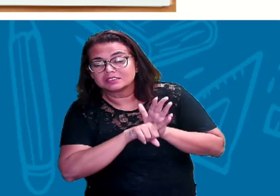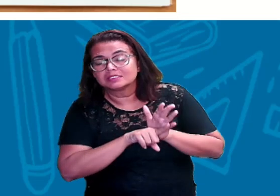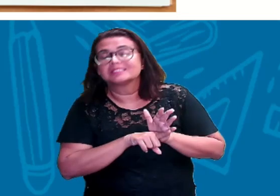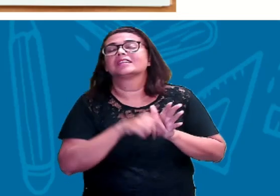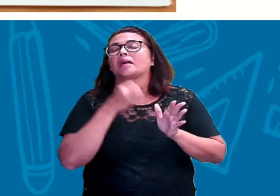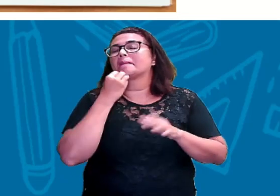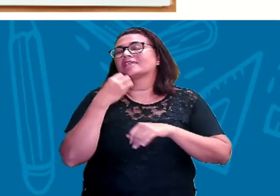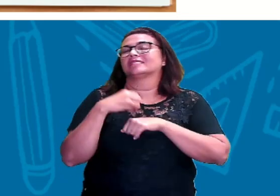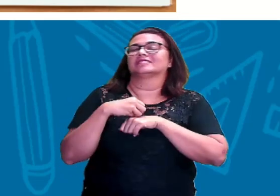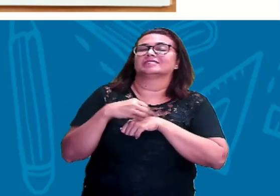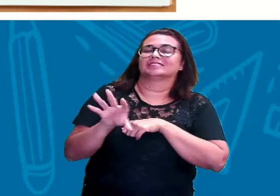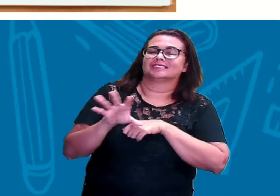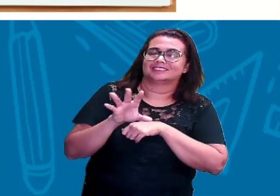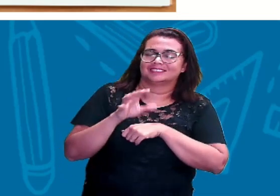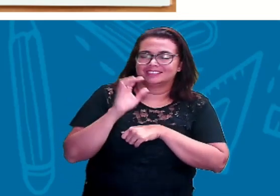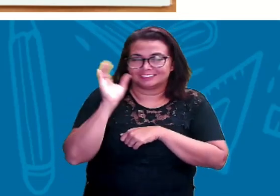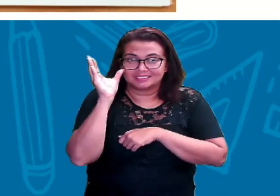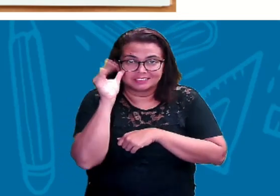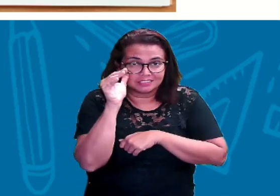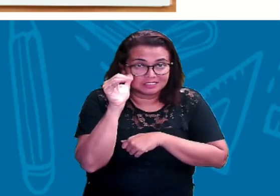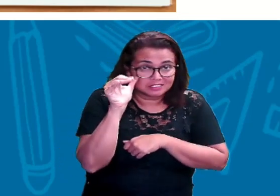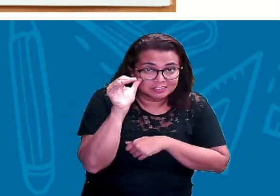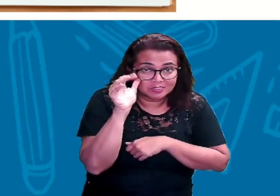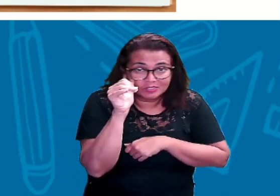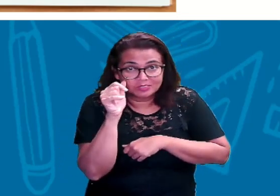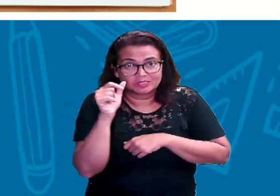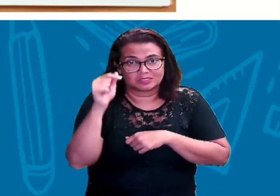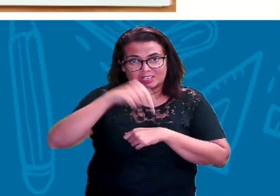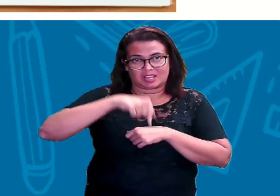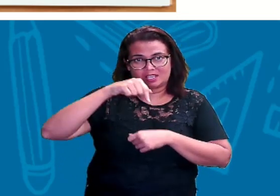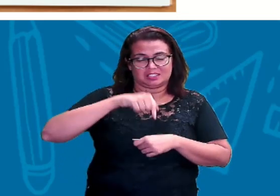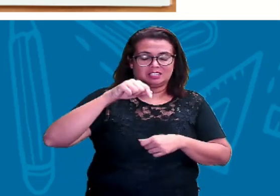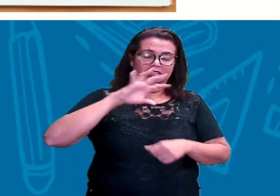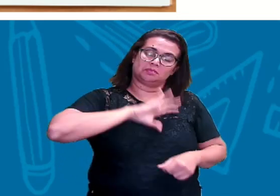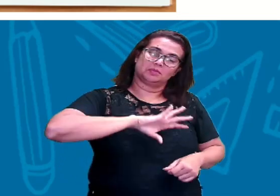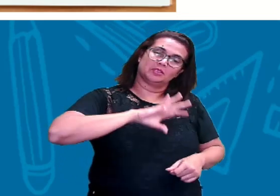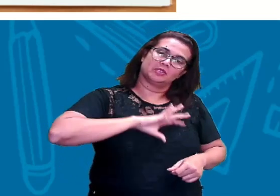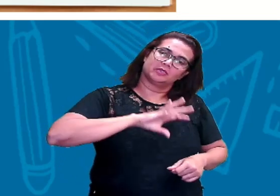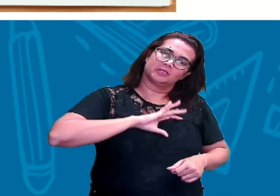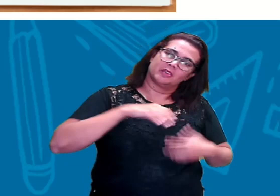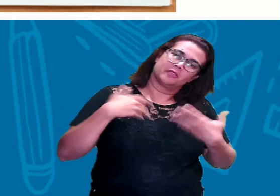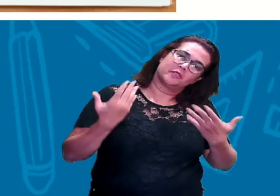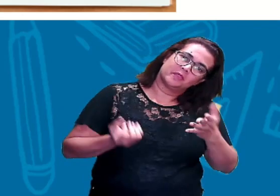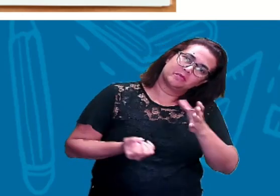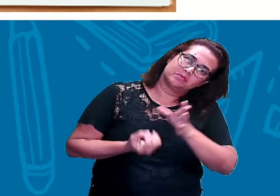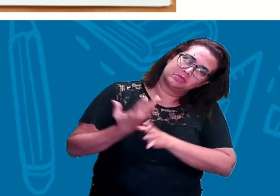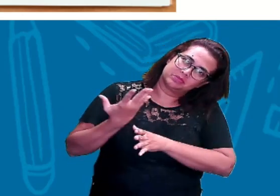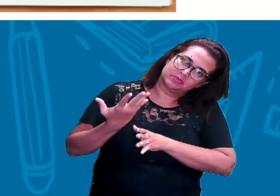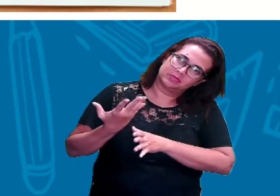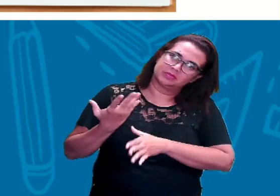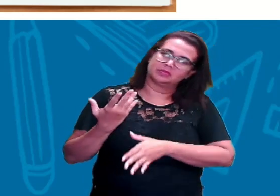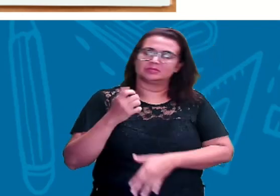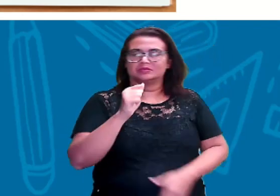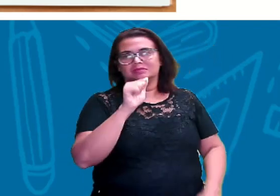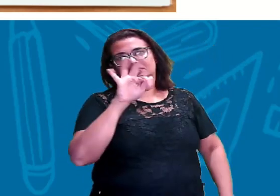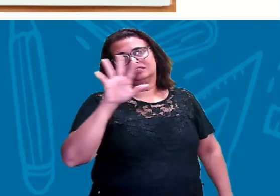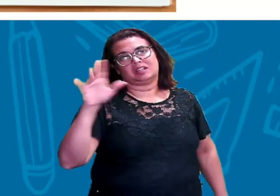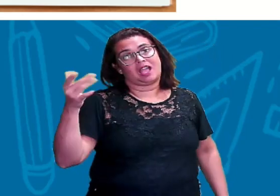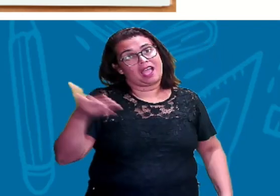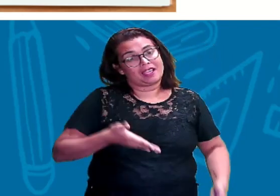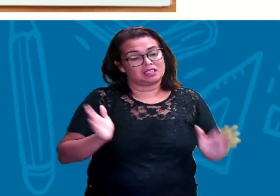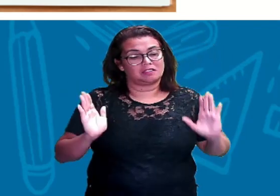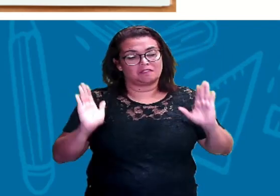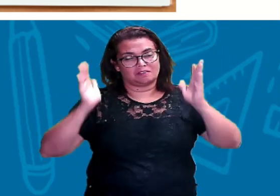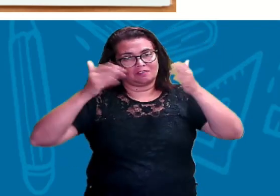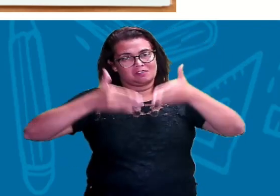pesquisa histórica sobre o alfabeto da língua portuguesa. Mas, foco aqui na língua inglesa, né, gente?